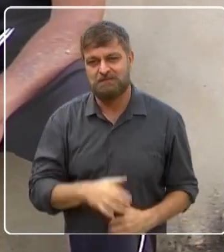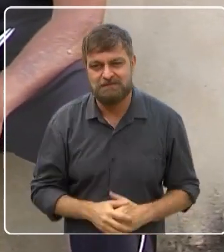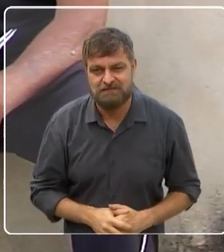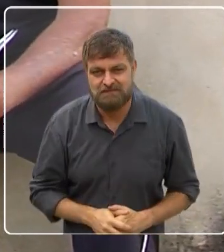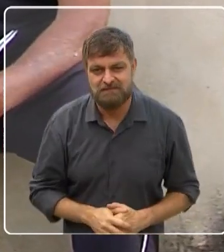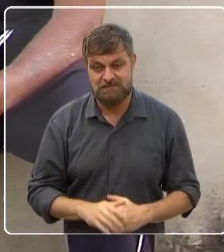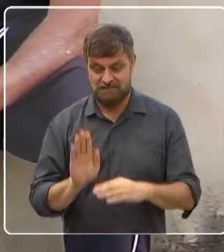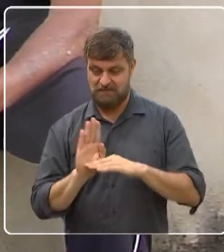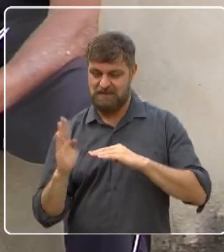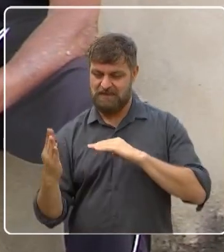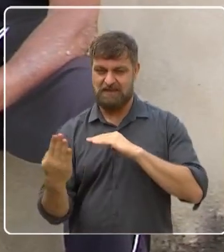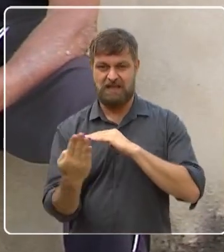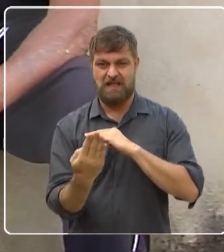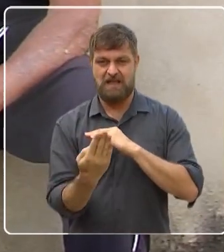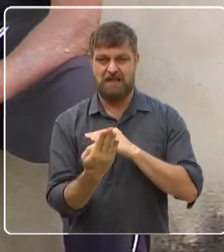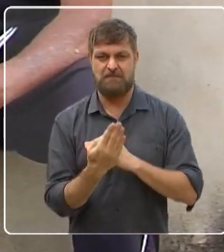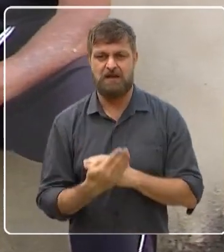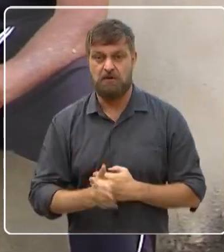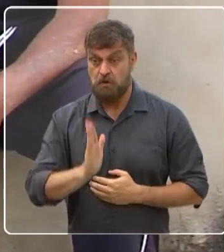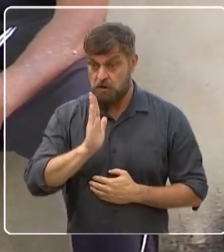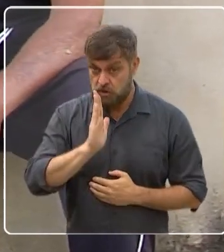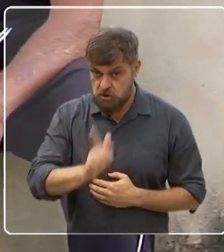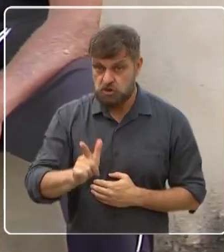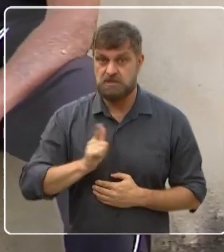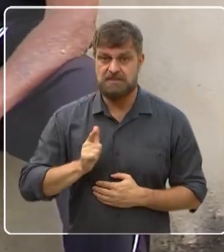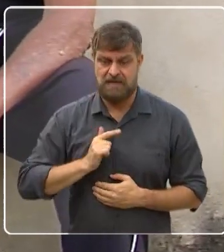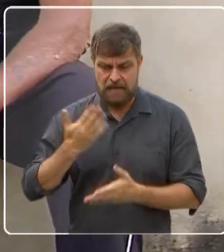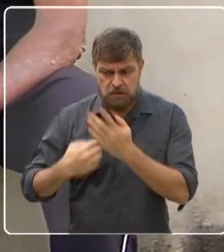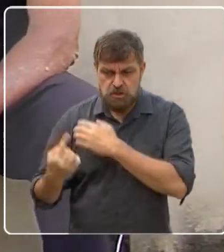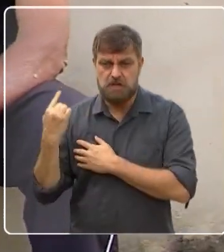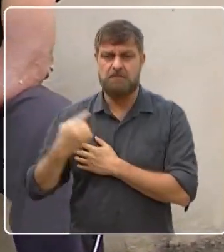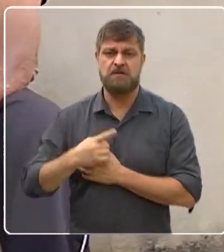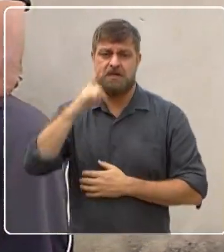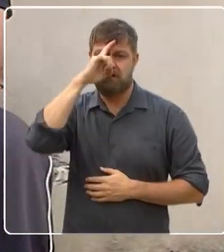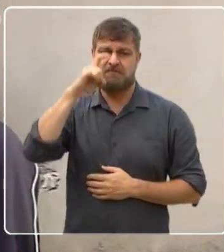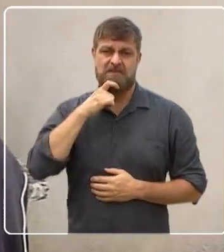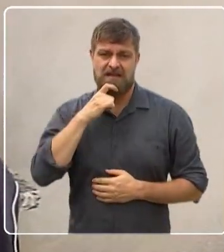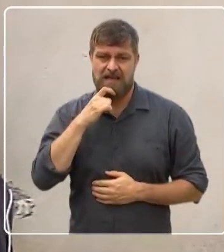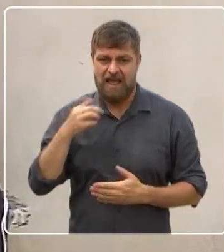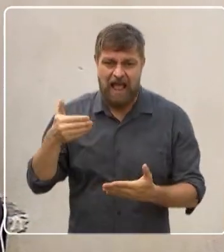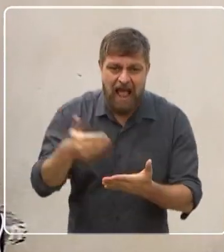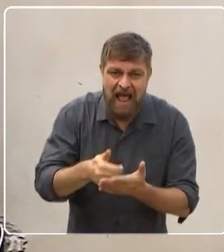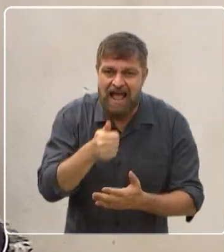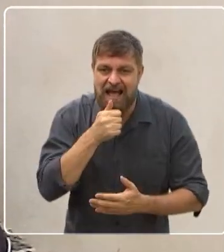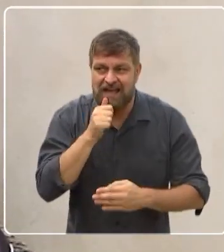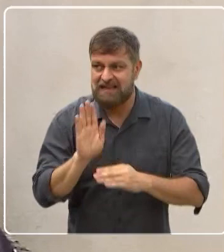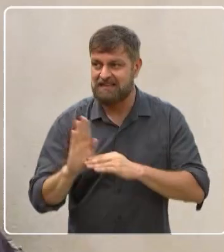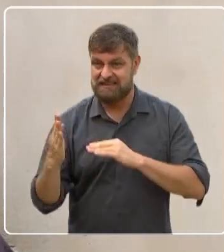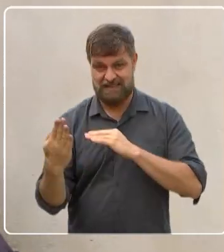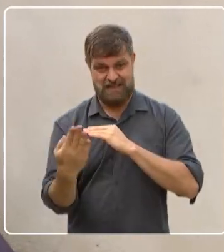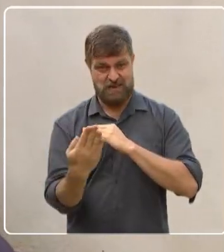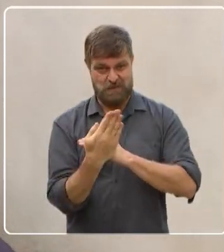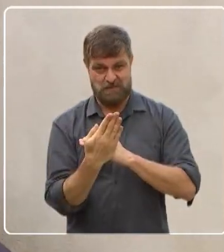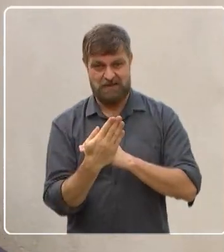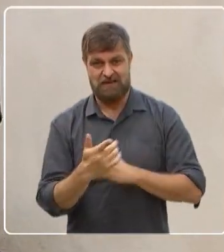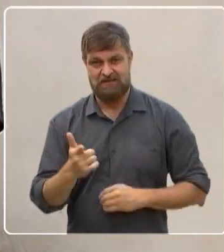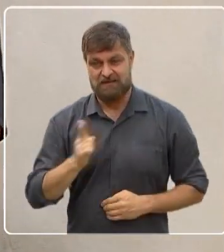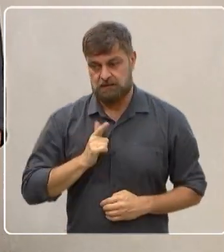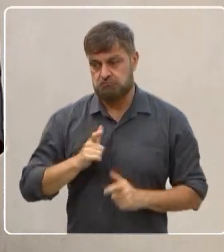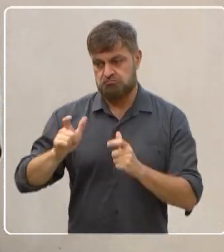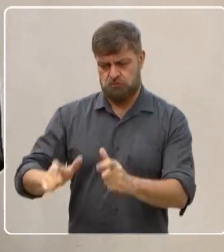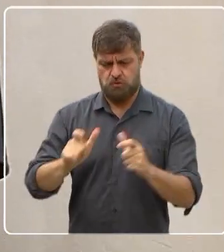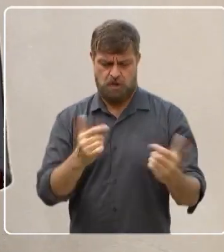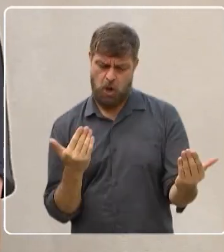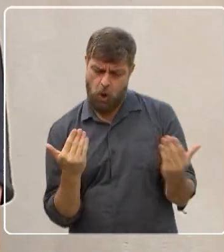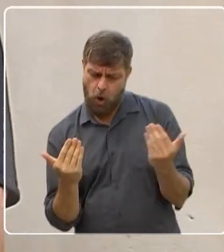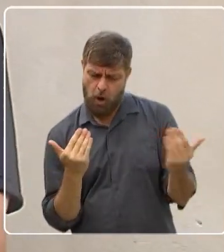já foi até mais tranquilo, mas ainda é um bairro, em vista de muitos lugares,